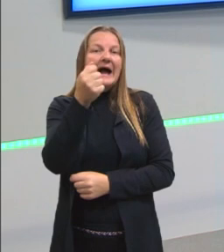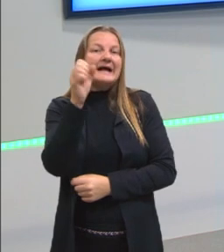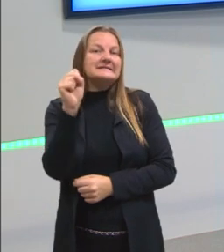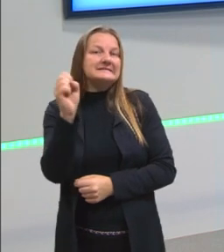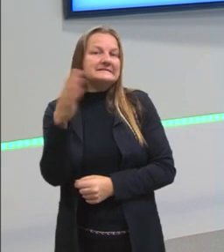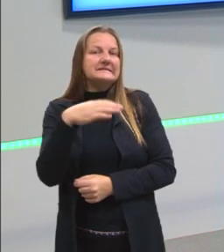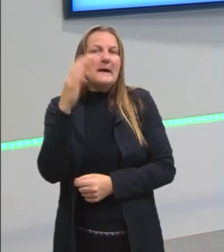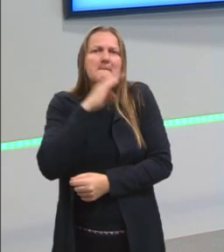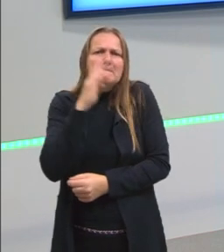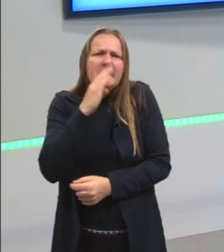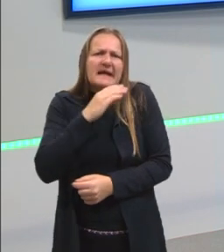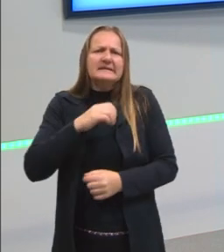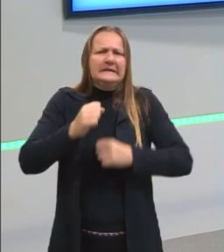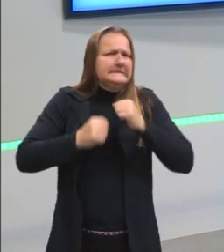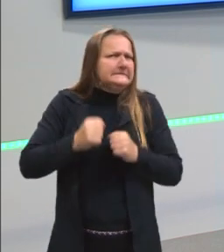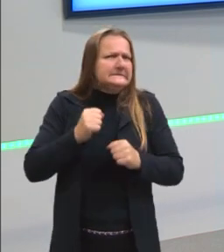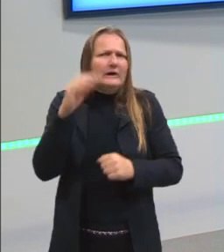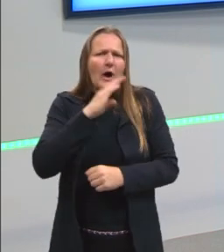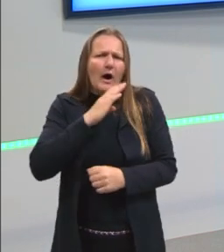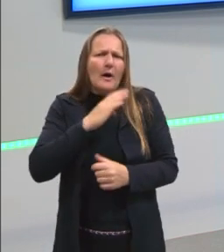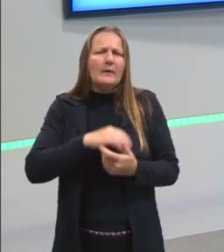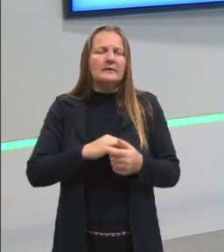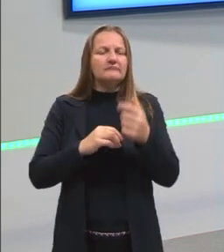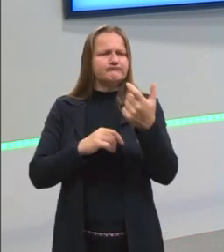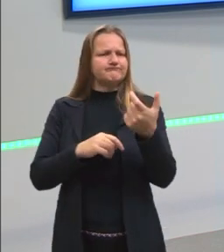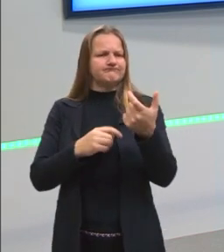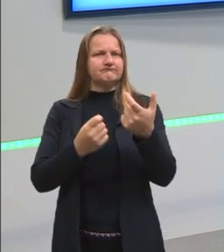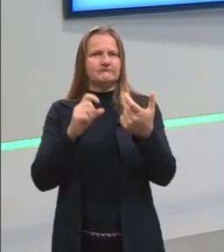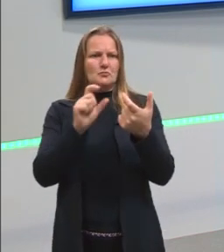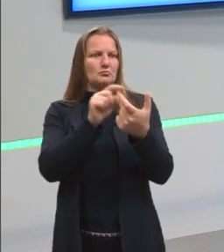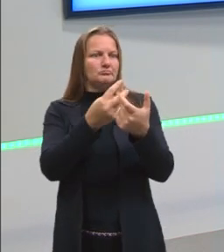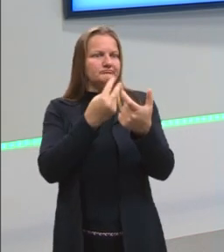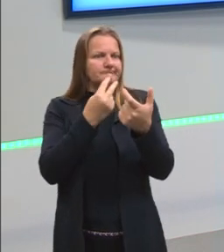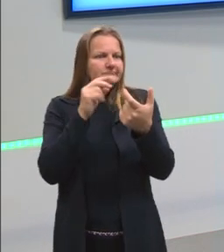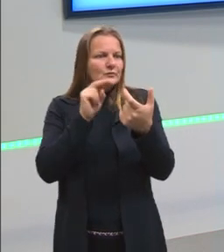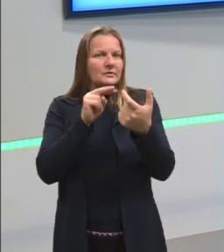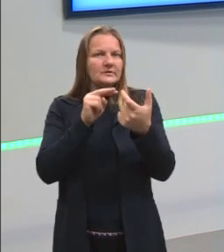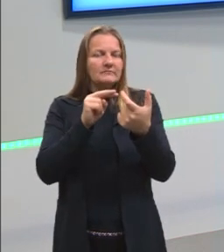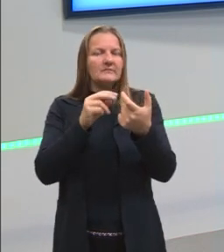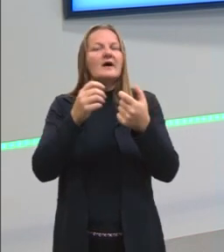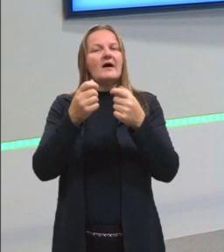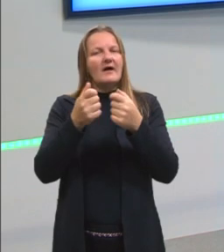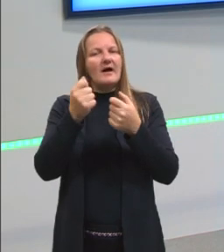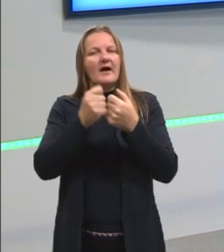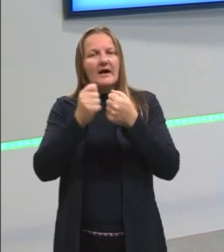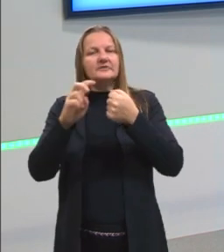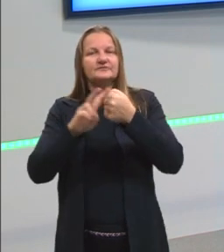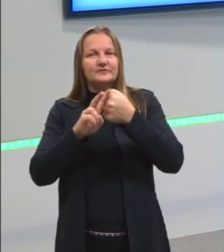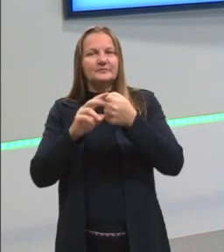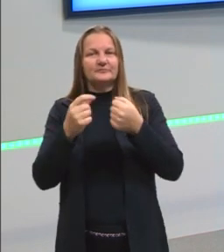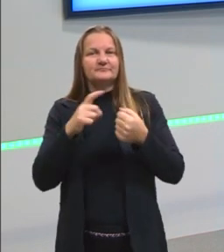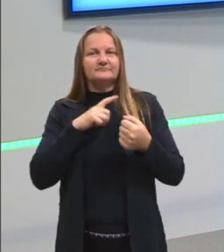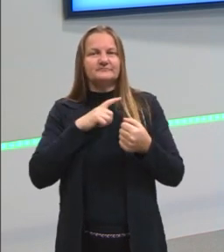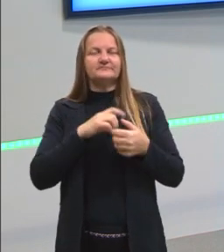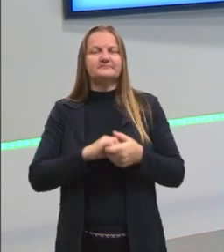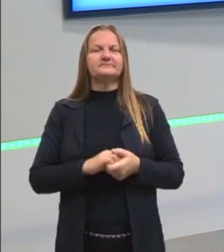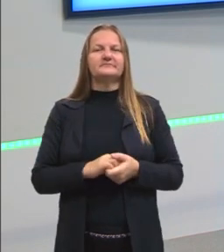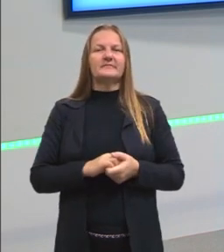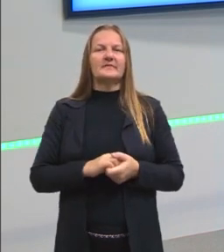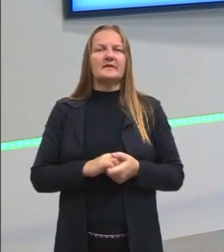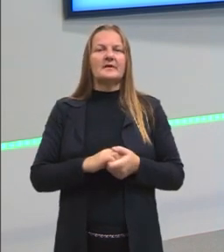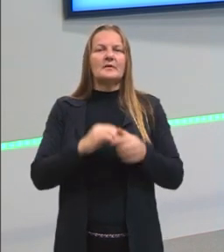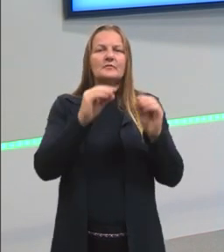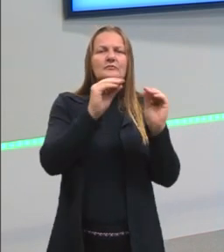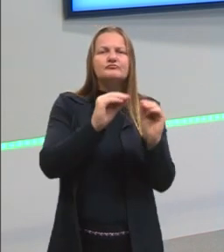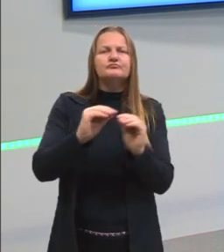de repente. Então, aí a gente tem expressões que são advérbios. Aí a gente vai transpor